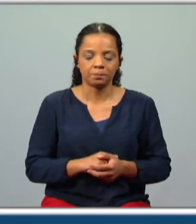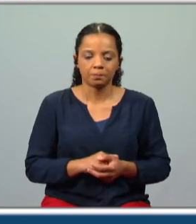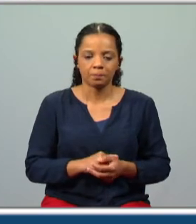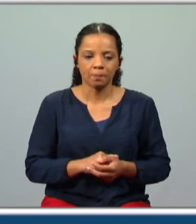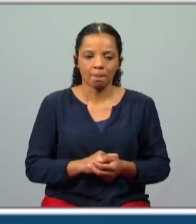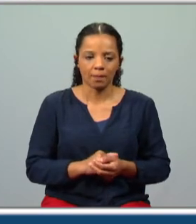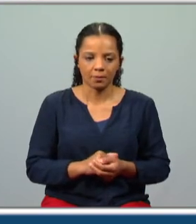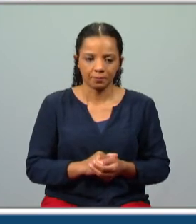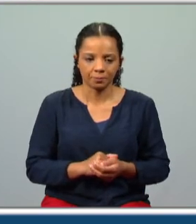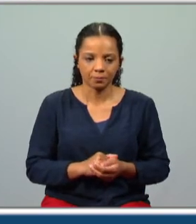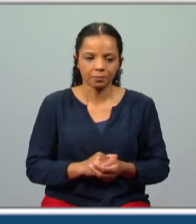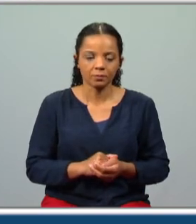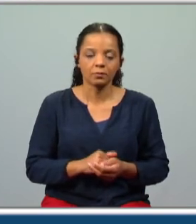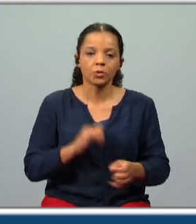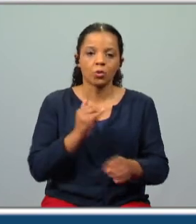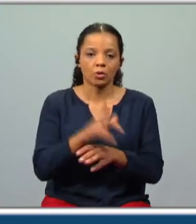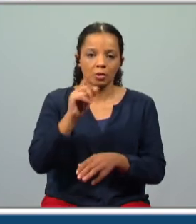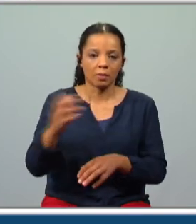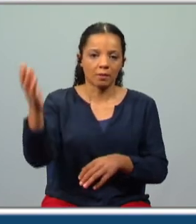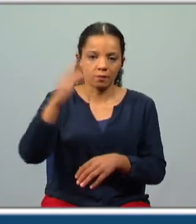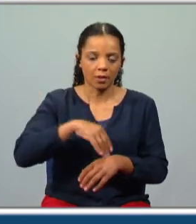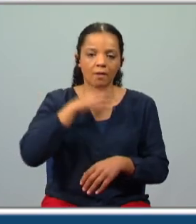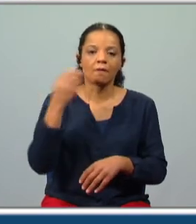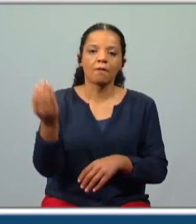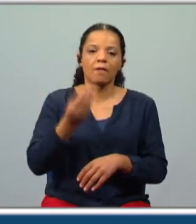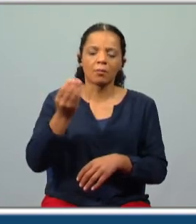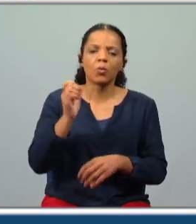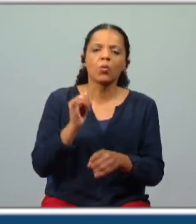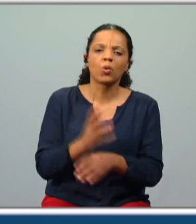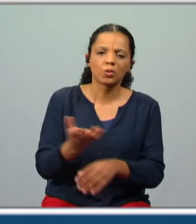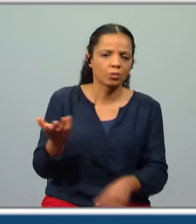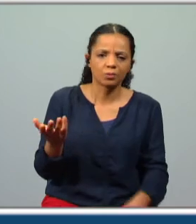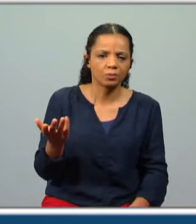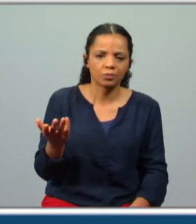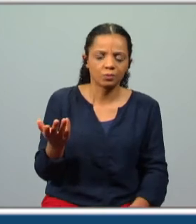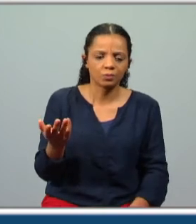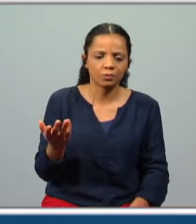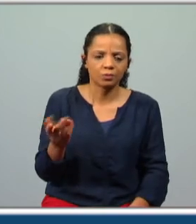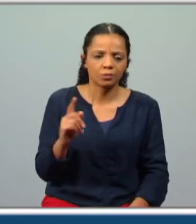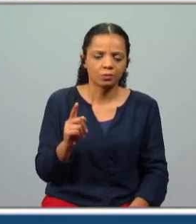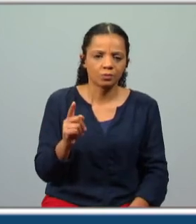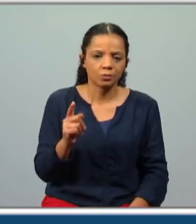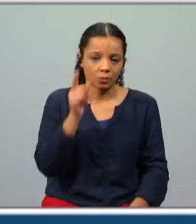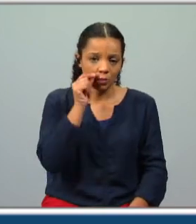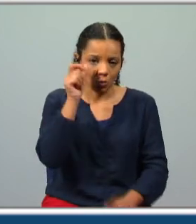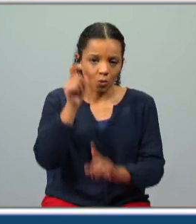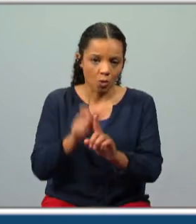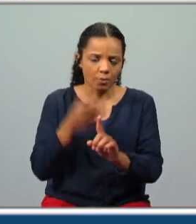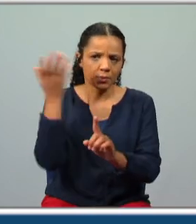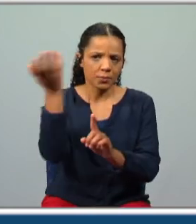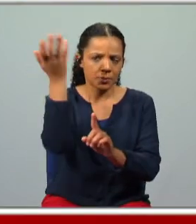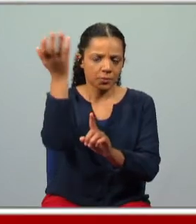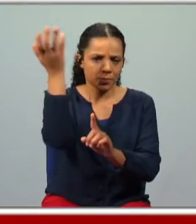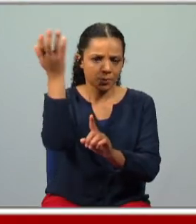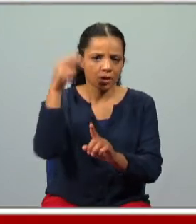depois outro também virado e honrado a fama este outro é um homem um ilustre um